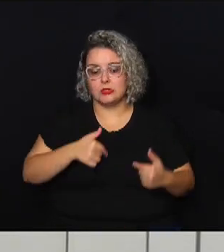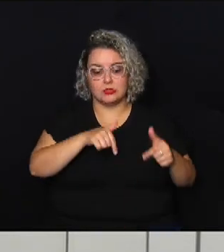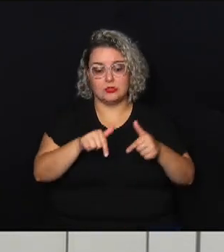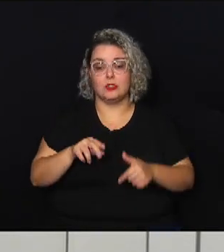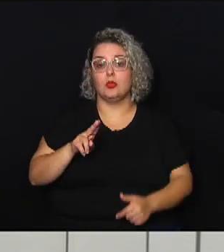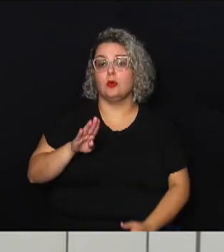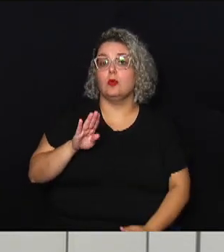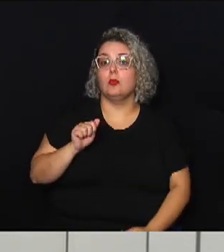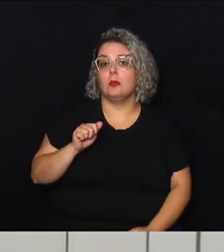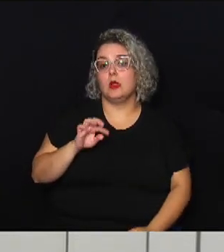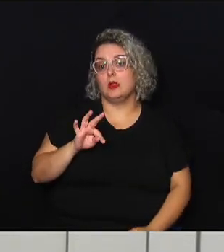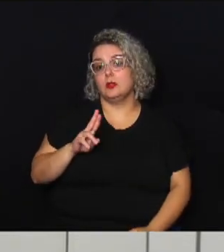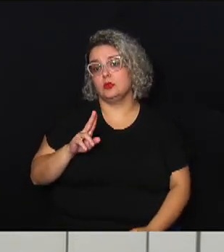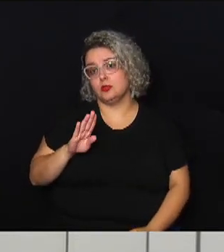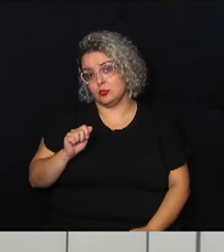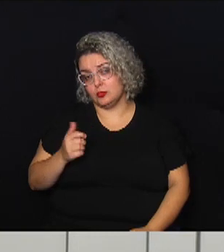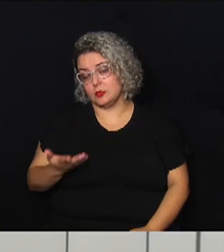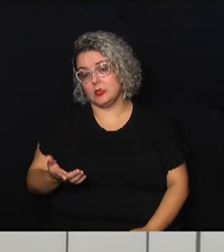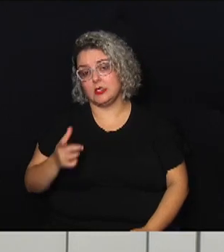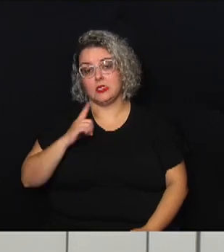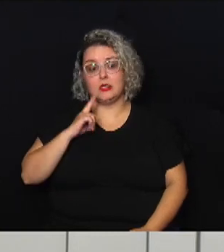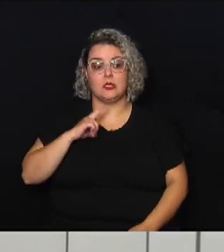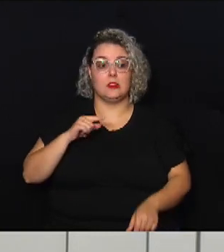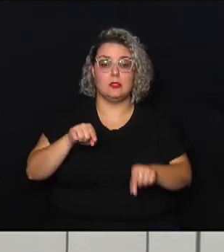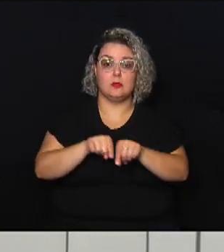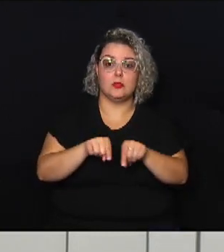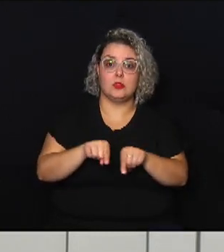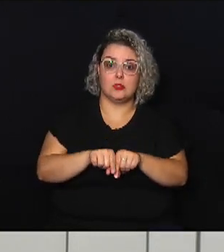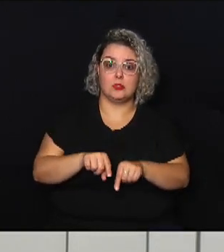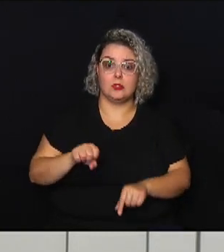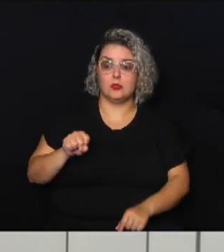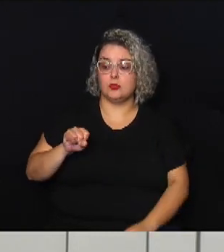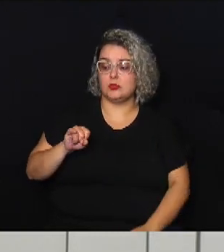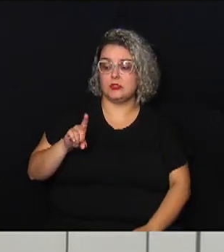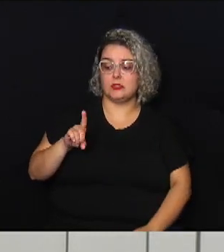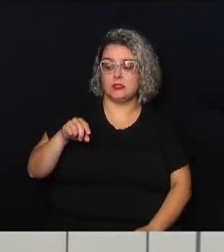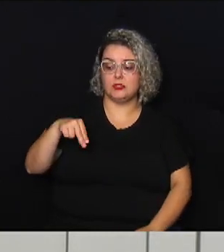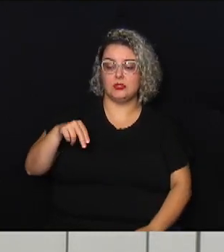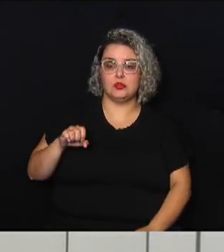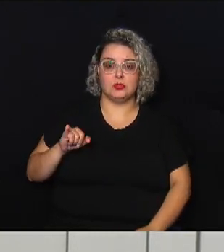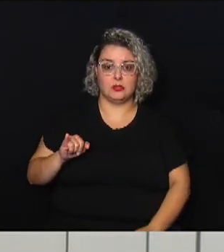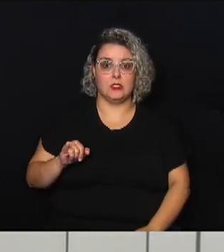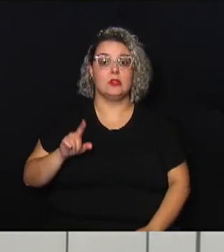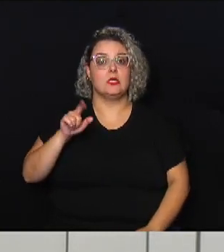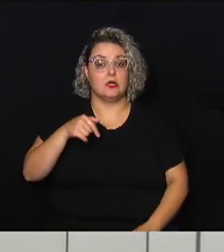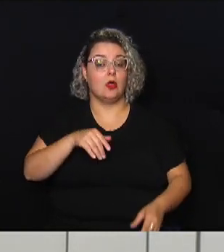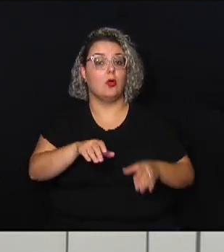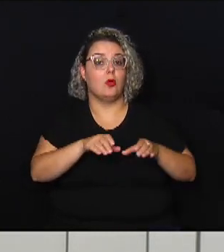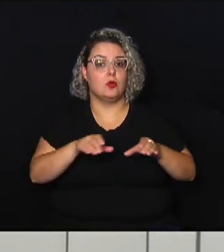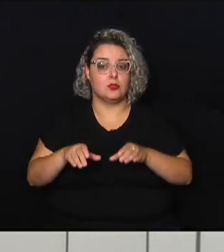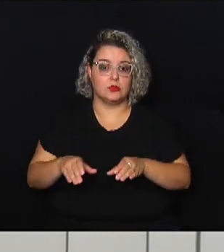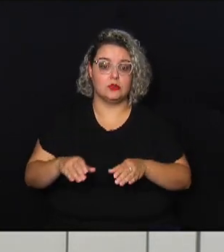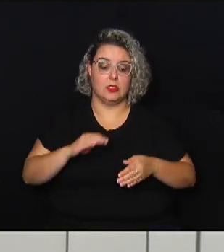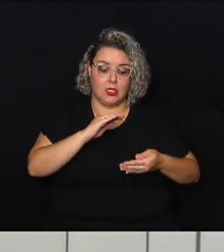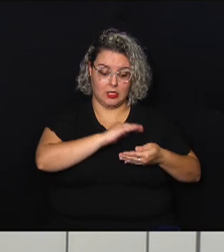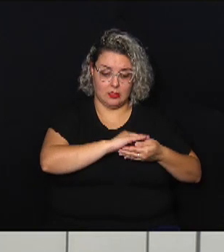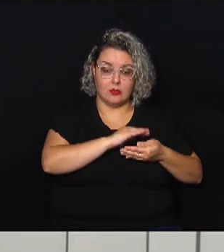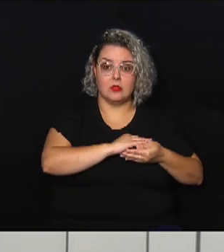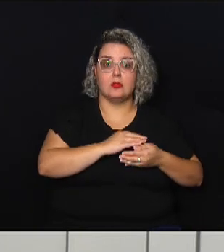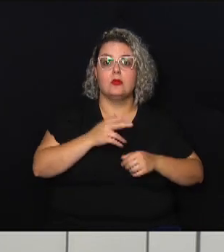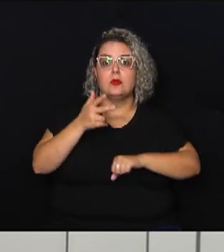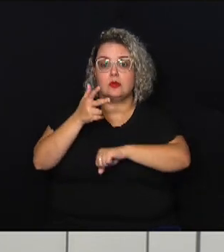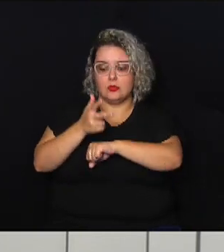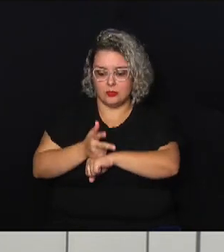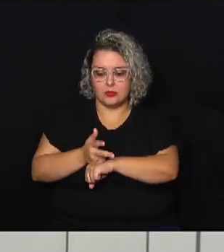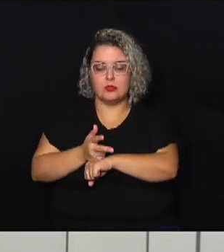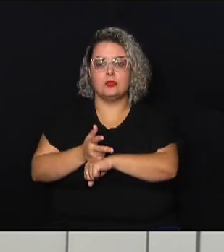Ubatuba e a gente tem aí também o Sidney Furtado que é o coordenador da Defesa Civil também gravou um vídeo